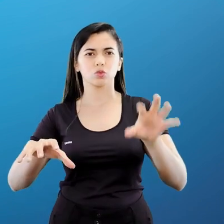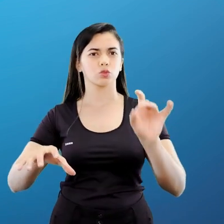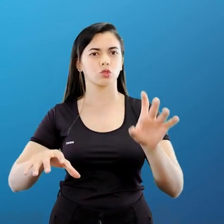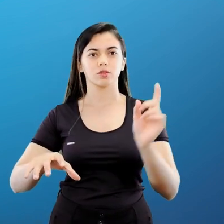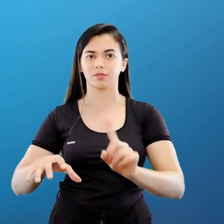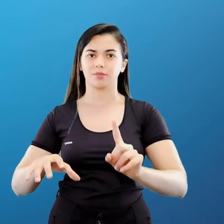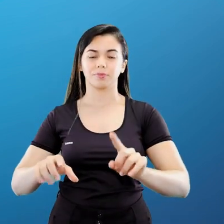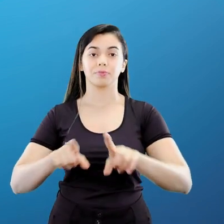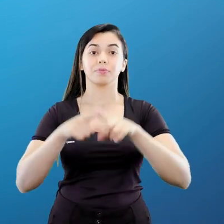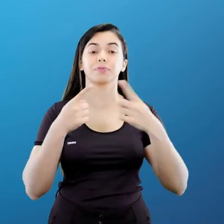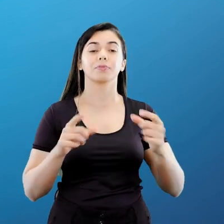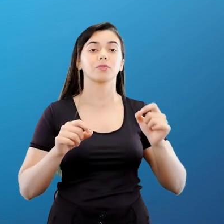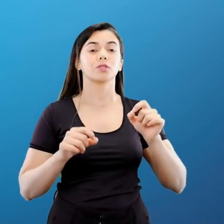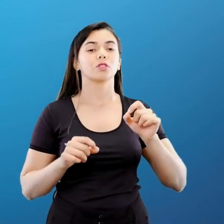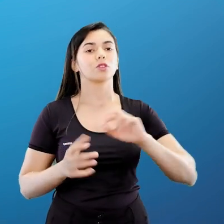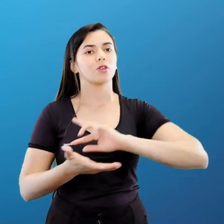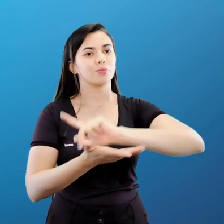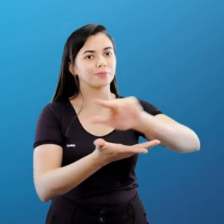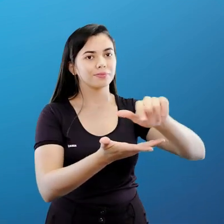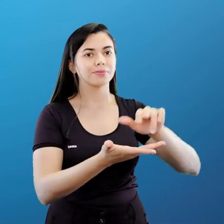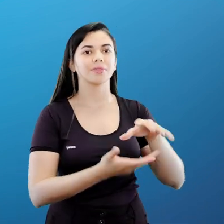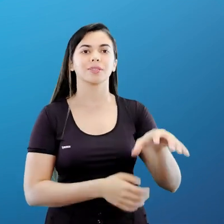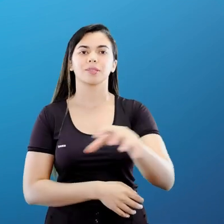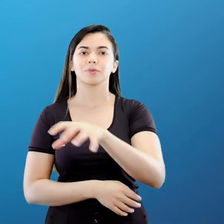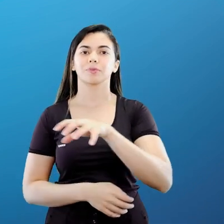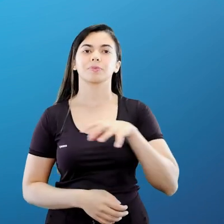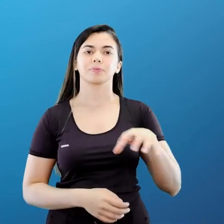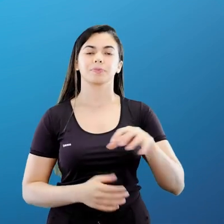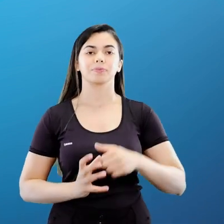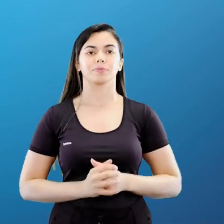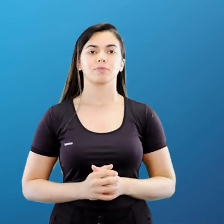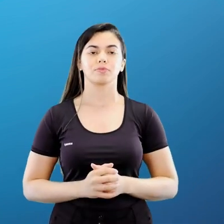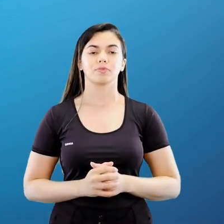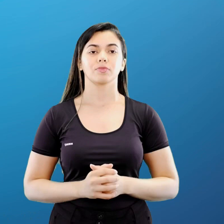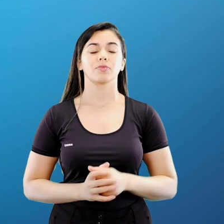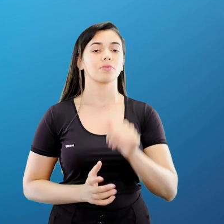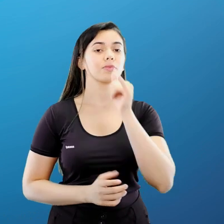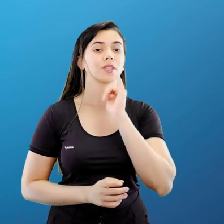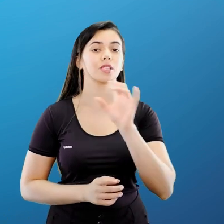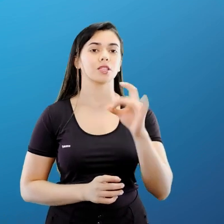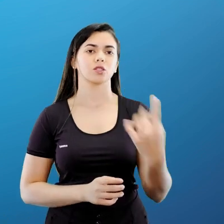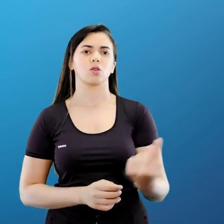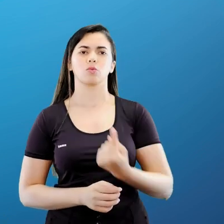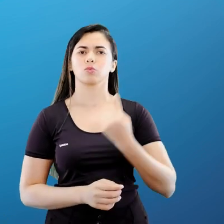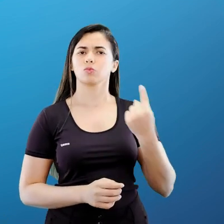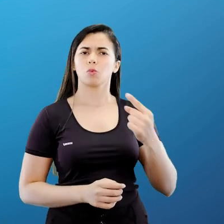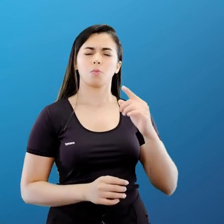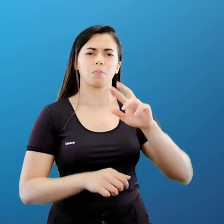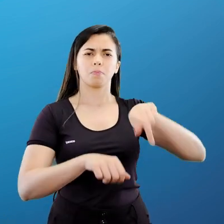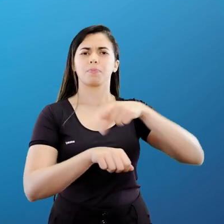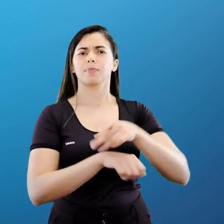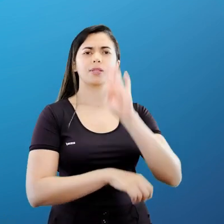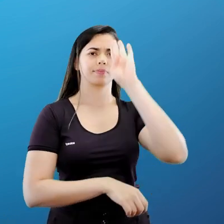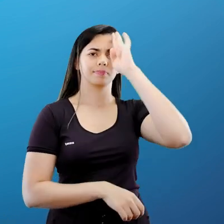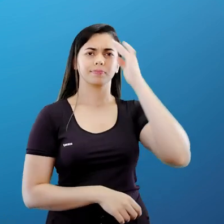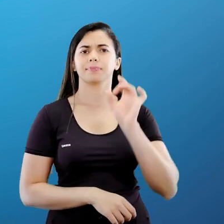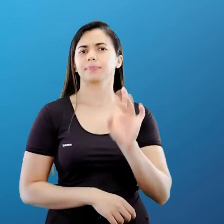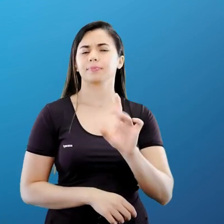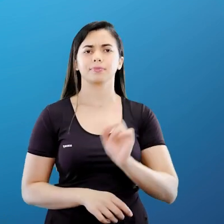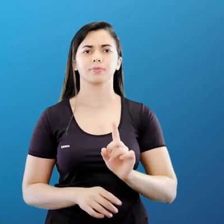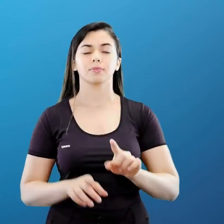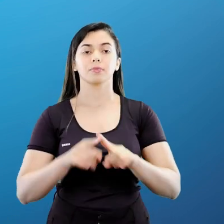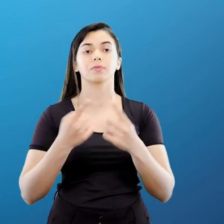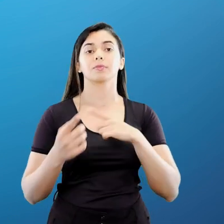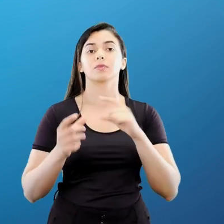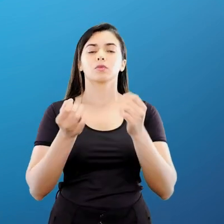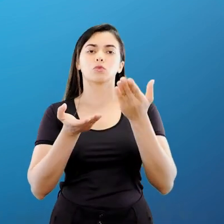outro. São vários. Não há mais uma única superpotência dominante, mas sim um